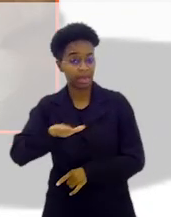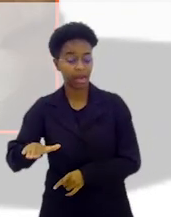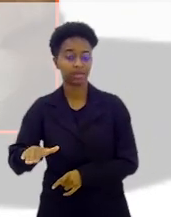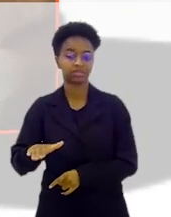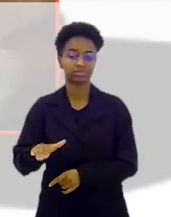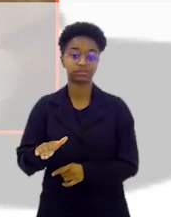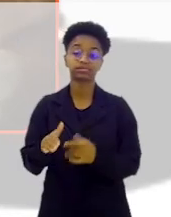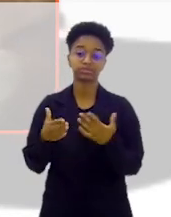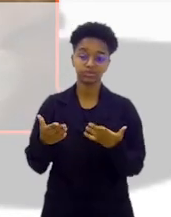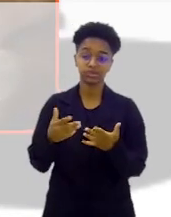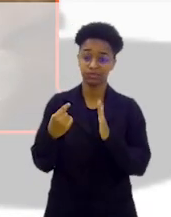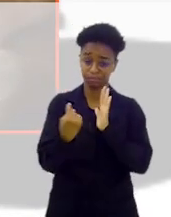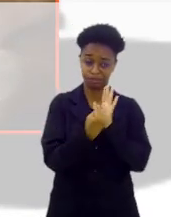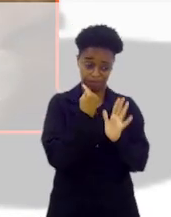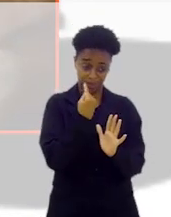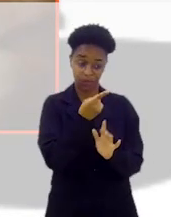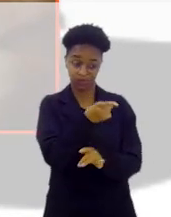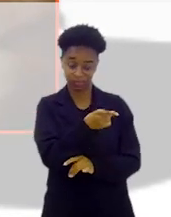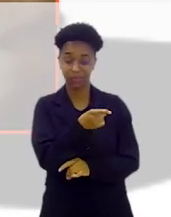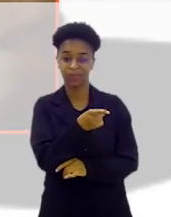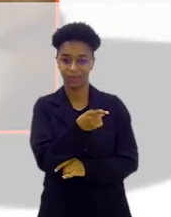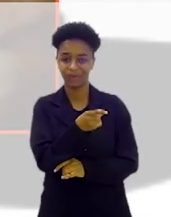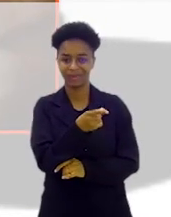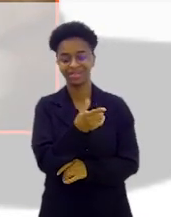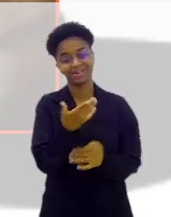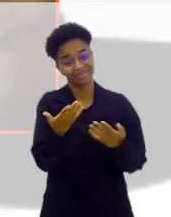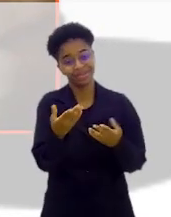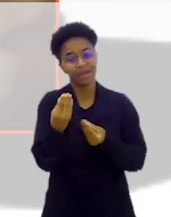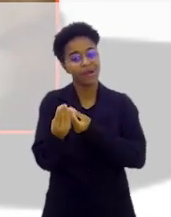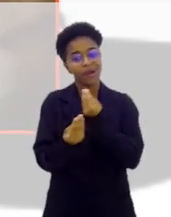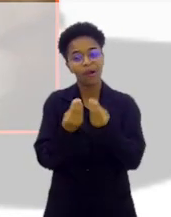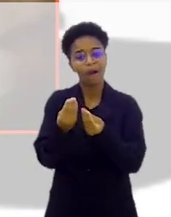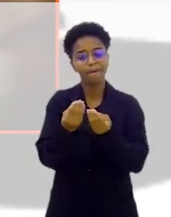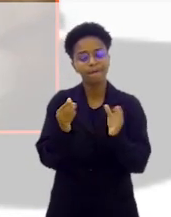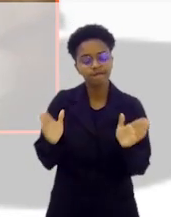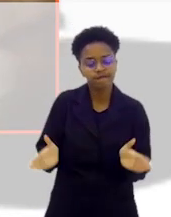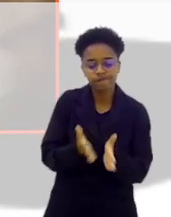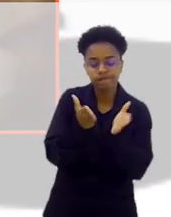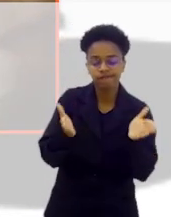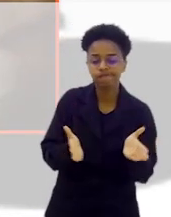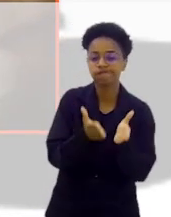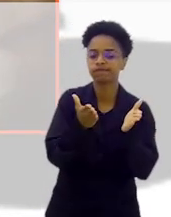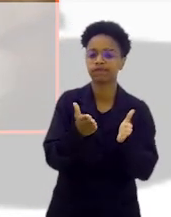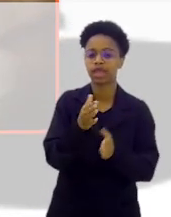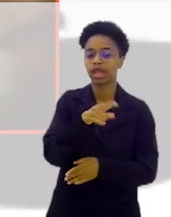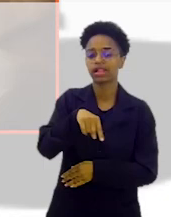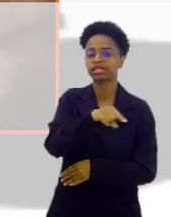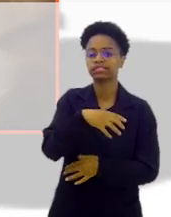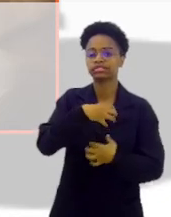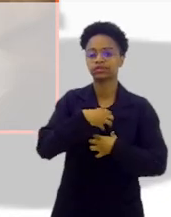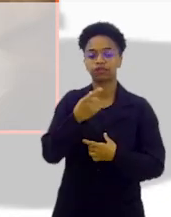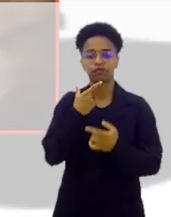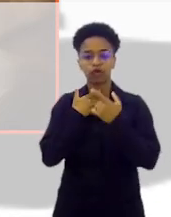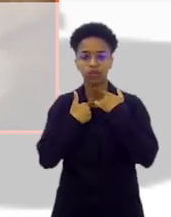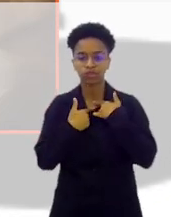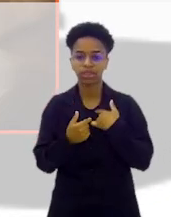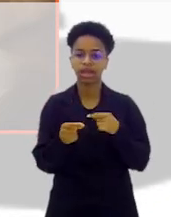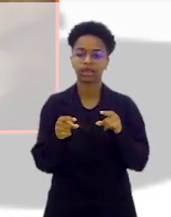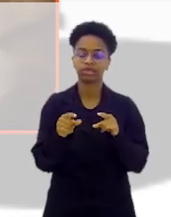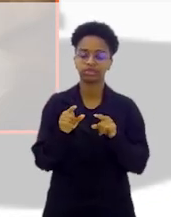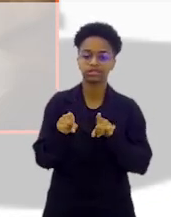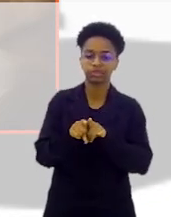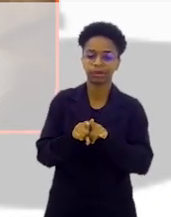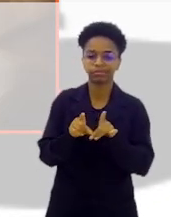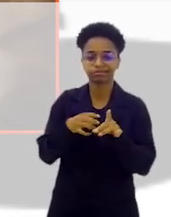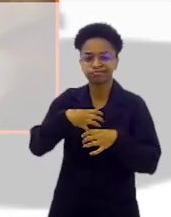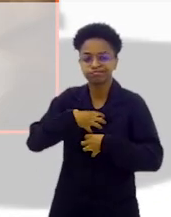crianças. A pergunta muito pertinente que você fez. Vamos despertar neles a vontade de se tornarem